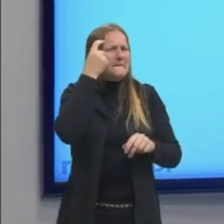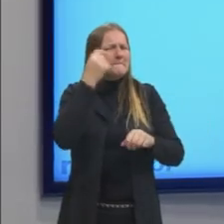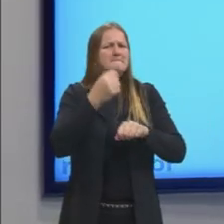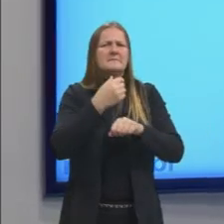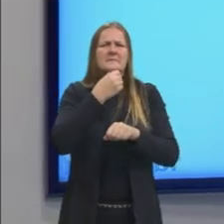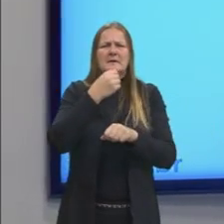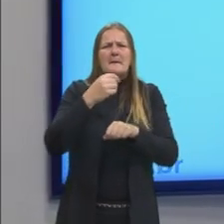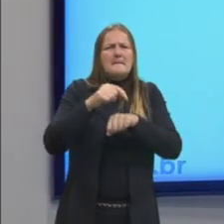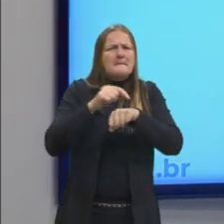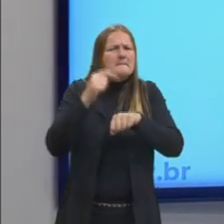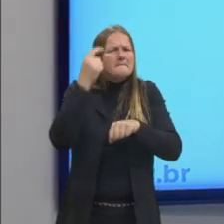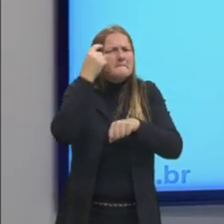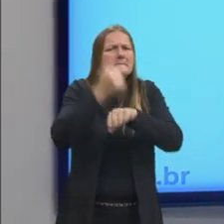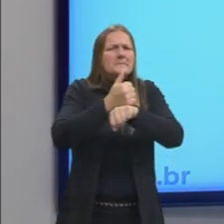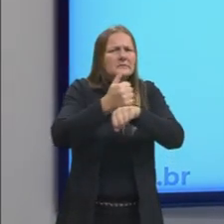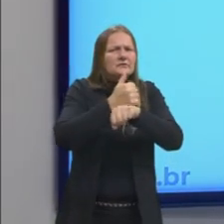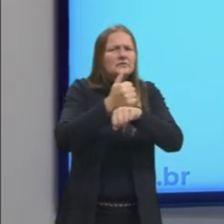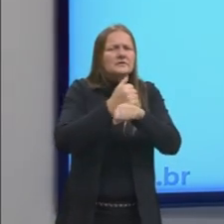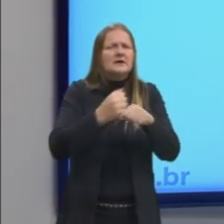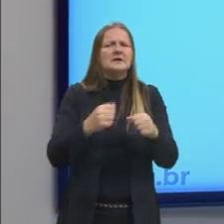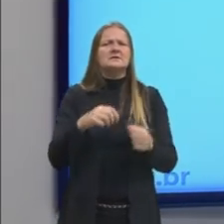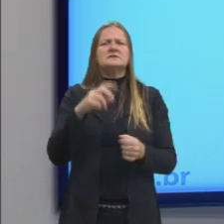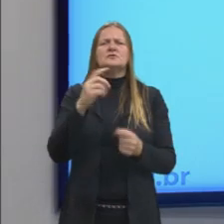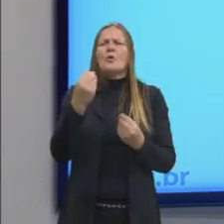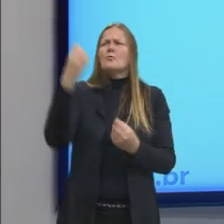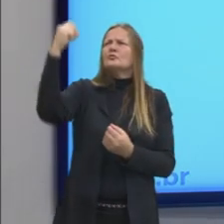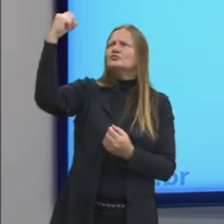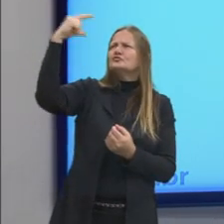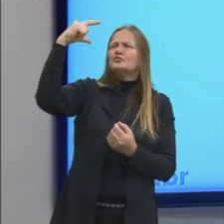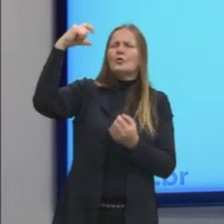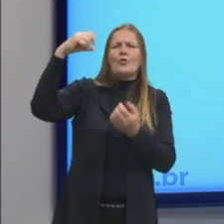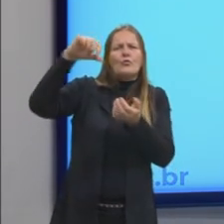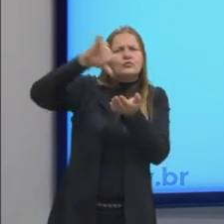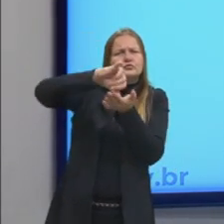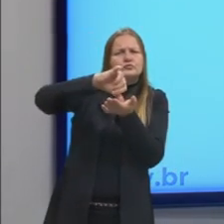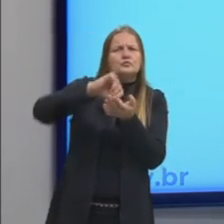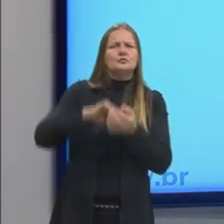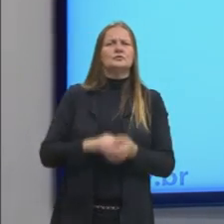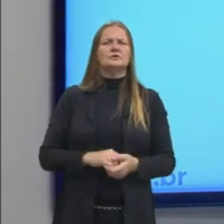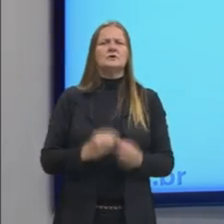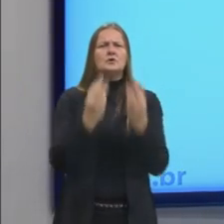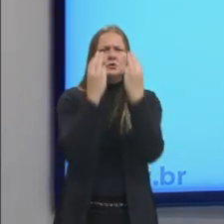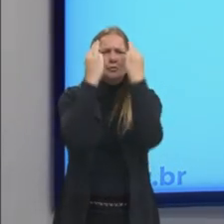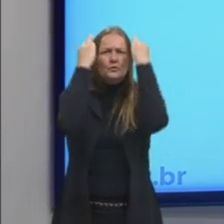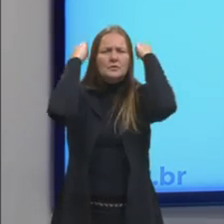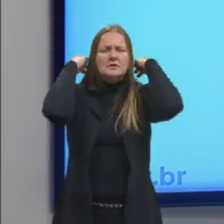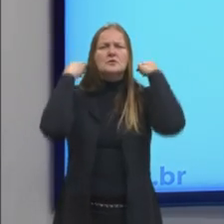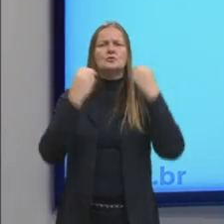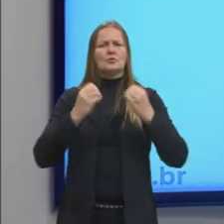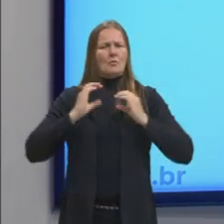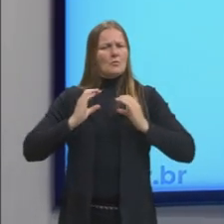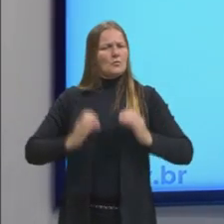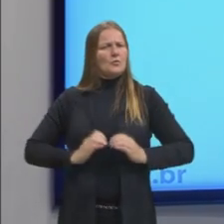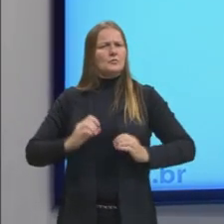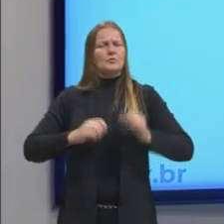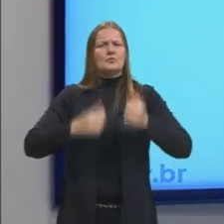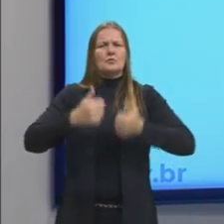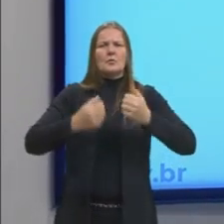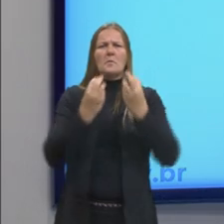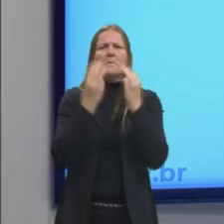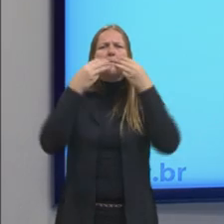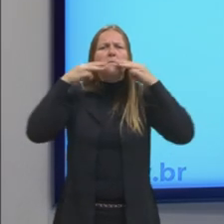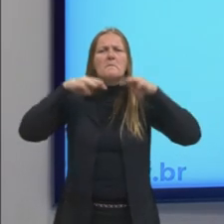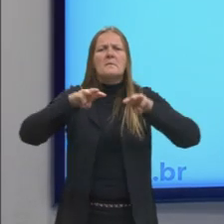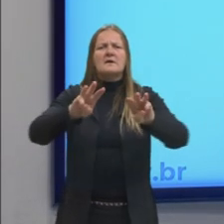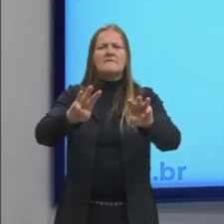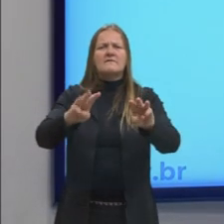reforçar a teoria do heliocentrismo do Copérnico. O Isaac Newton, que vai estudar o movimento dos corpos. O Maquiavel na política.